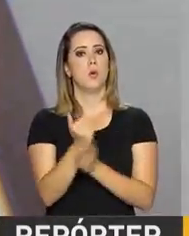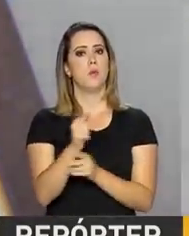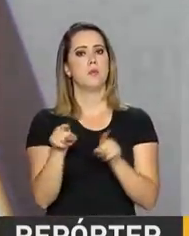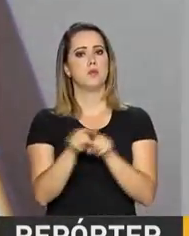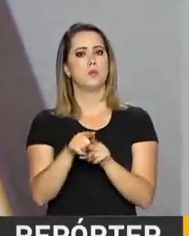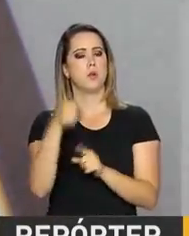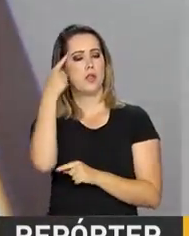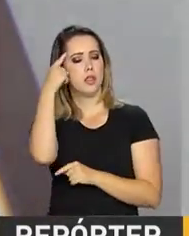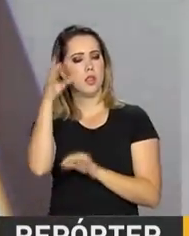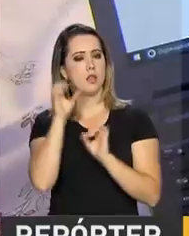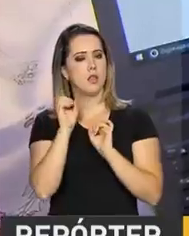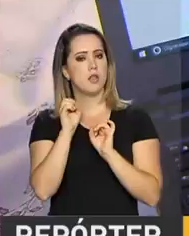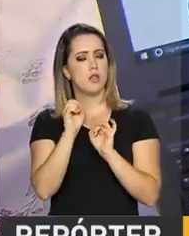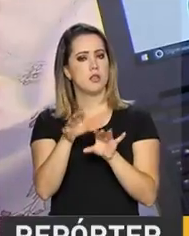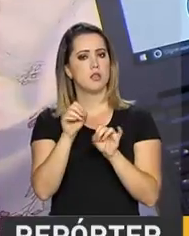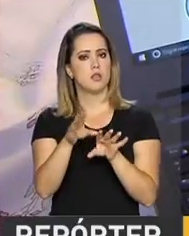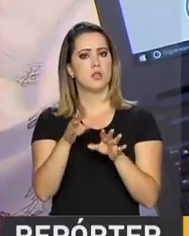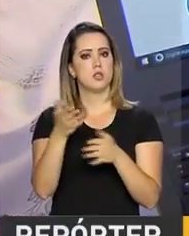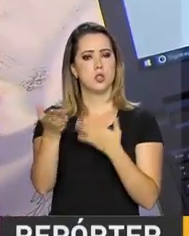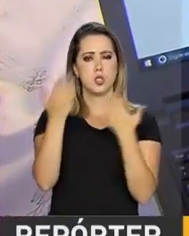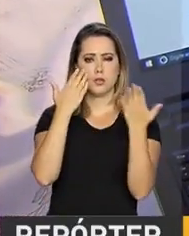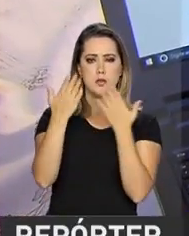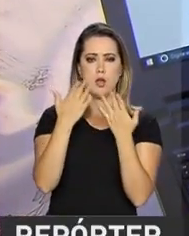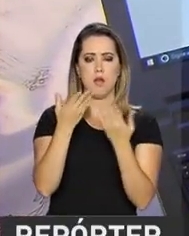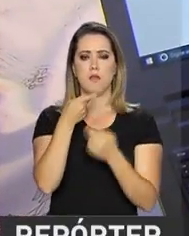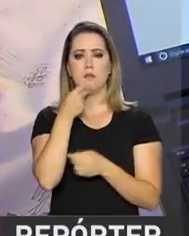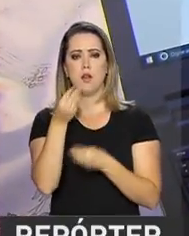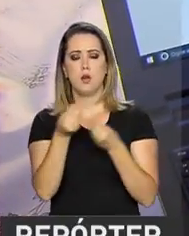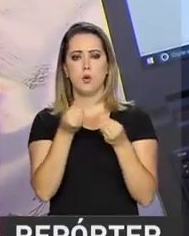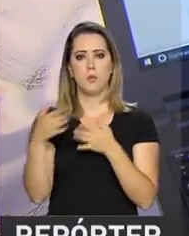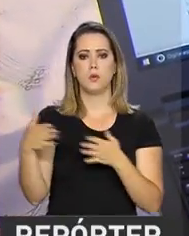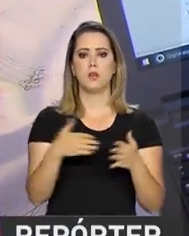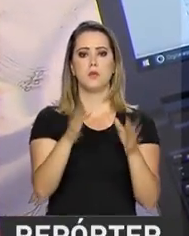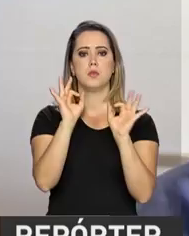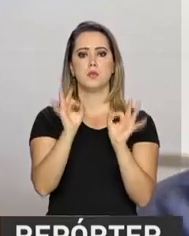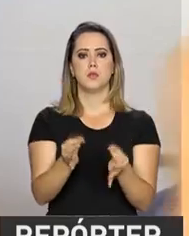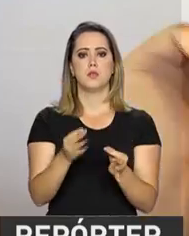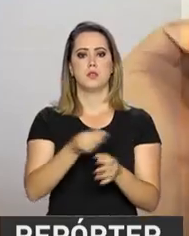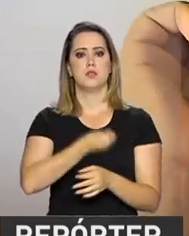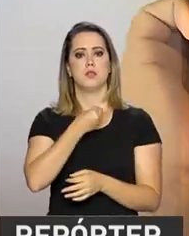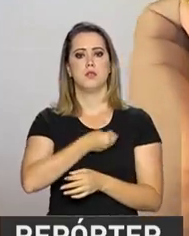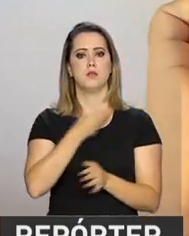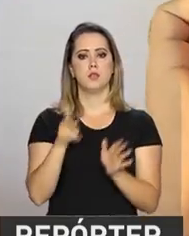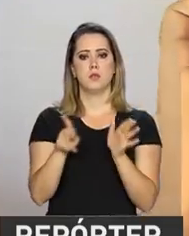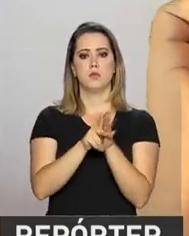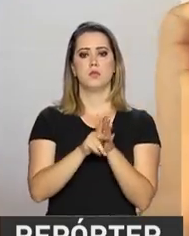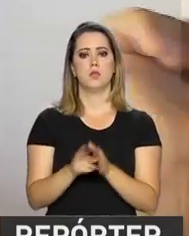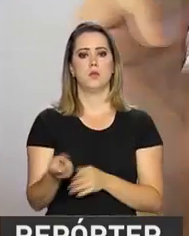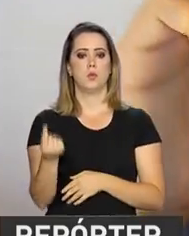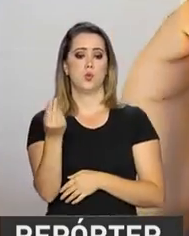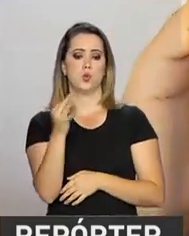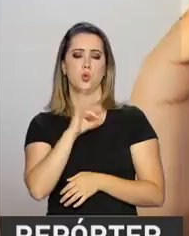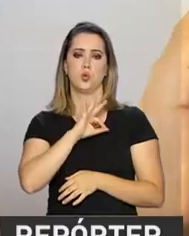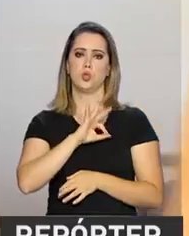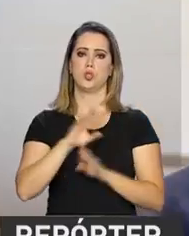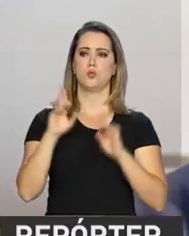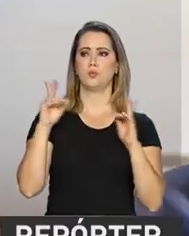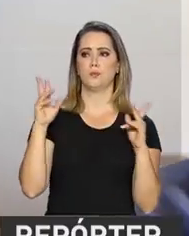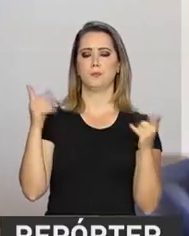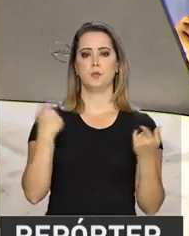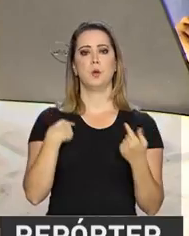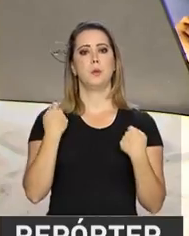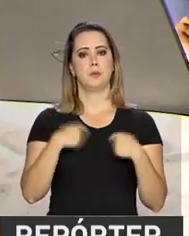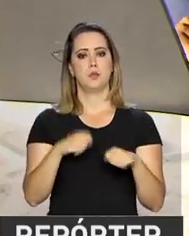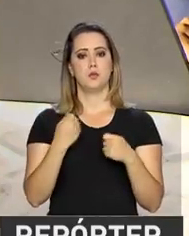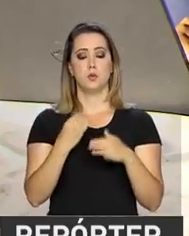de inteligência emocional, ele orienta as pessoas sobre os rumos a seguir na vida pessoal. Com a renda incerta, Rafael resolveu complementar